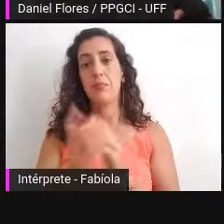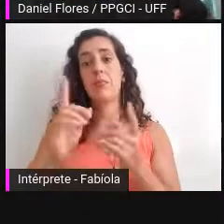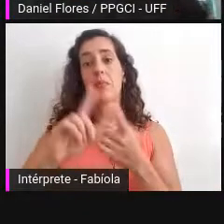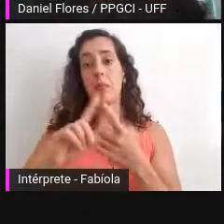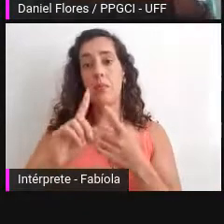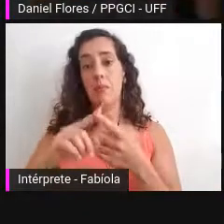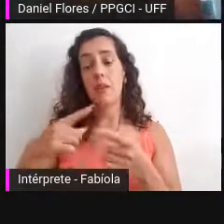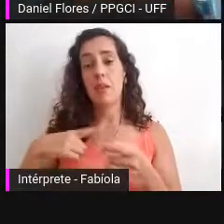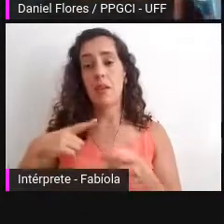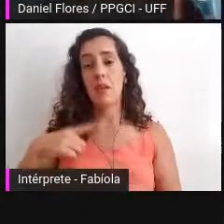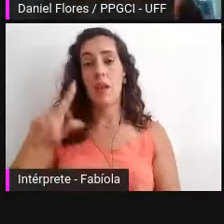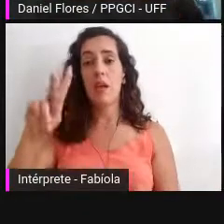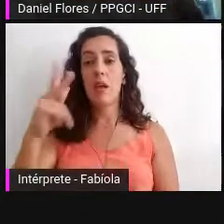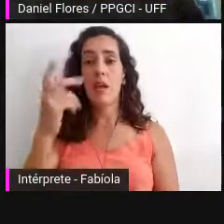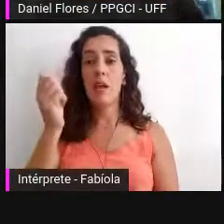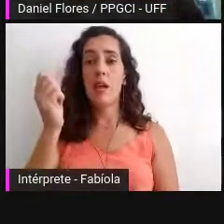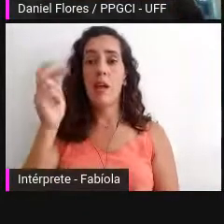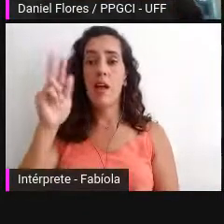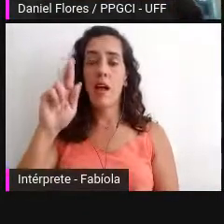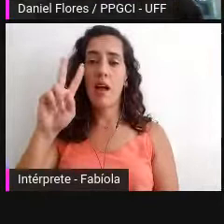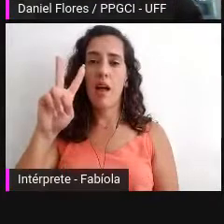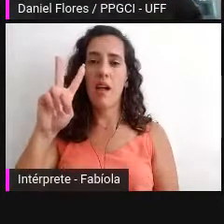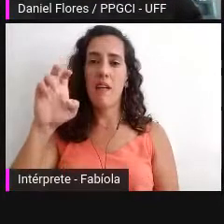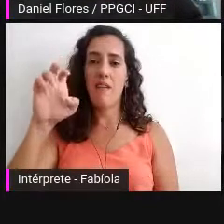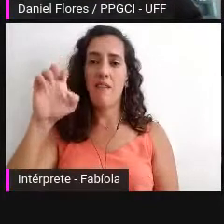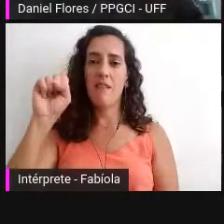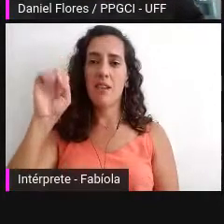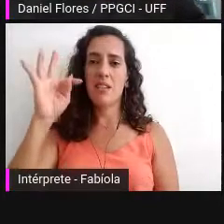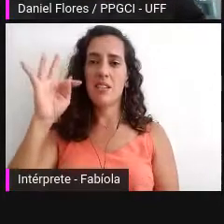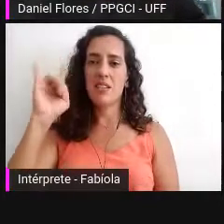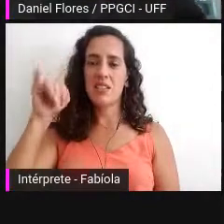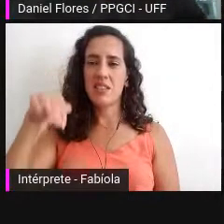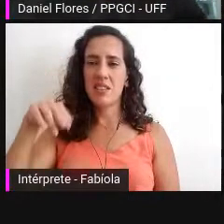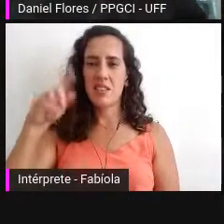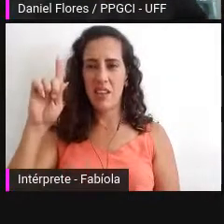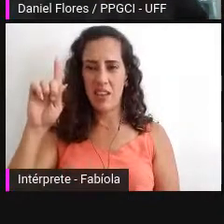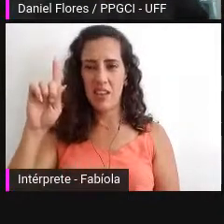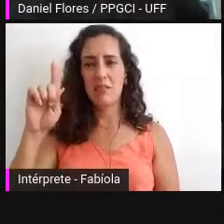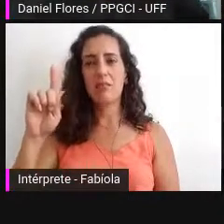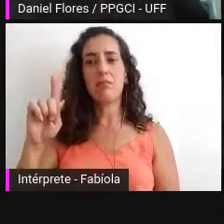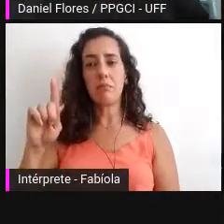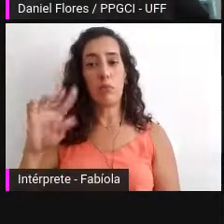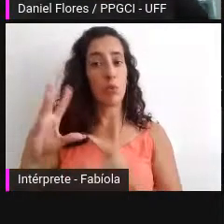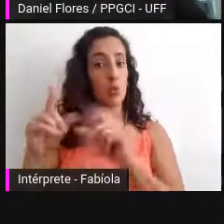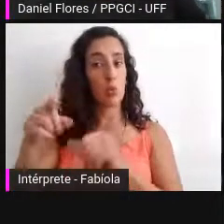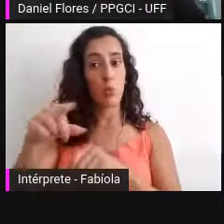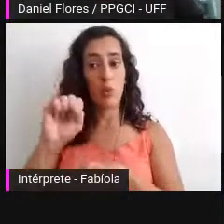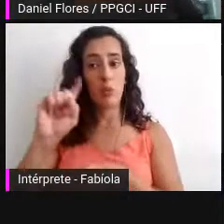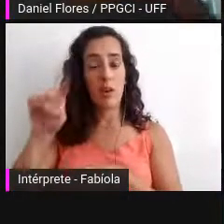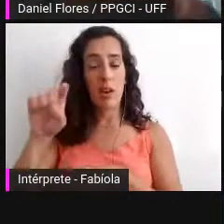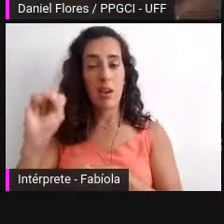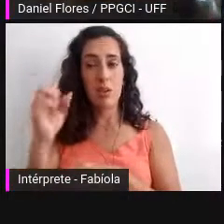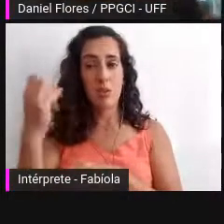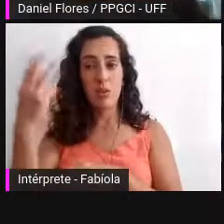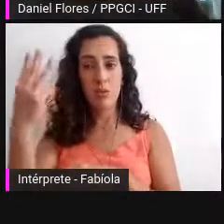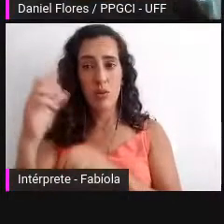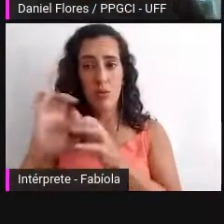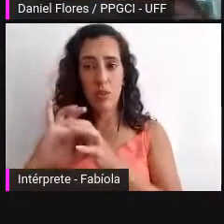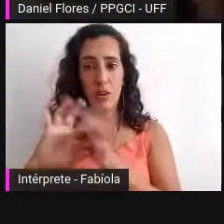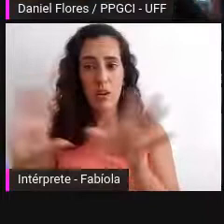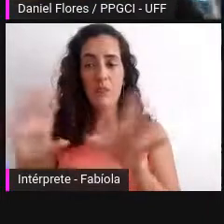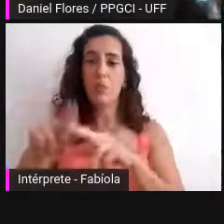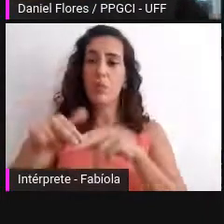que tudo isso já está interoperado em software livre é por isso que nós estudamos tanto esses ambientes e damos